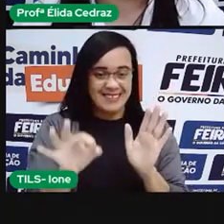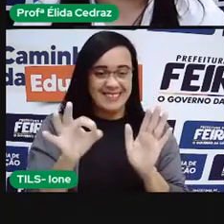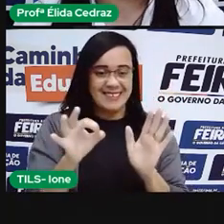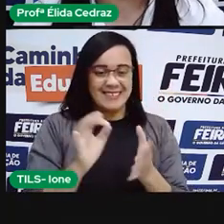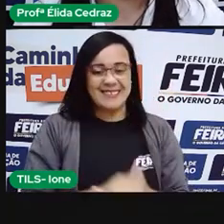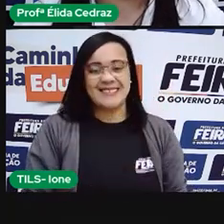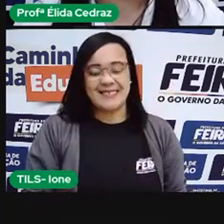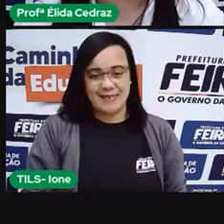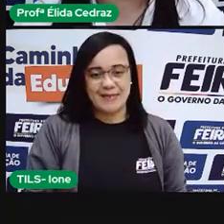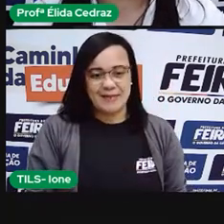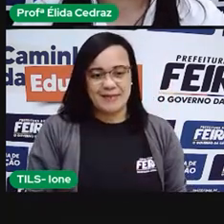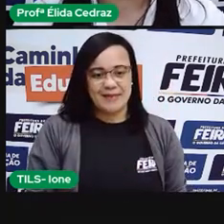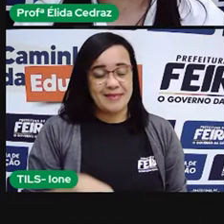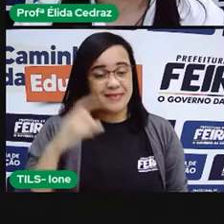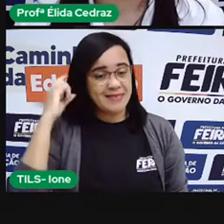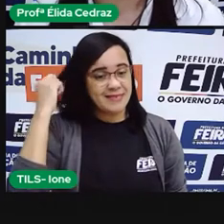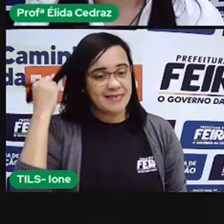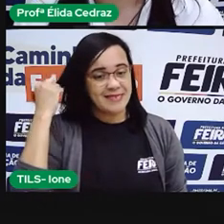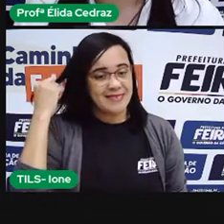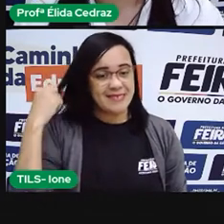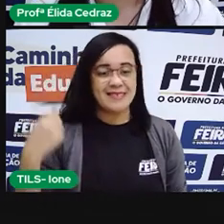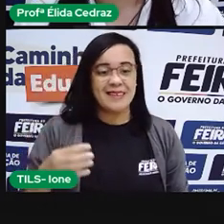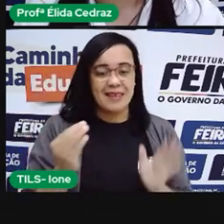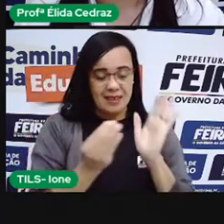O é a letrinha que eu tinha que usar?